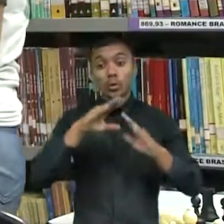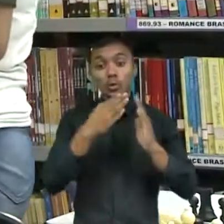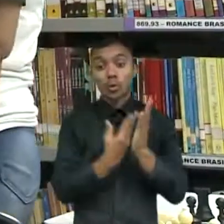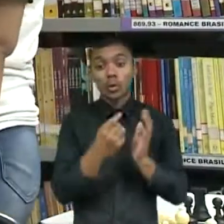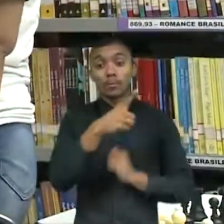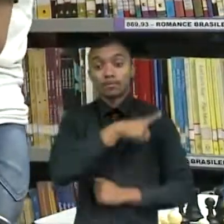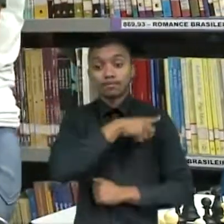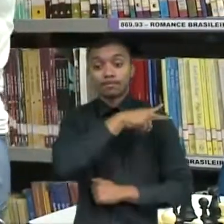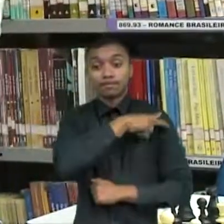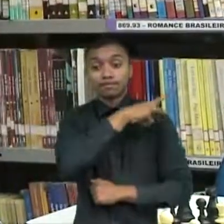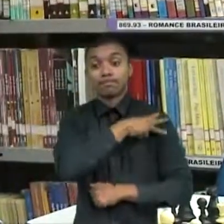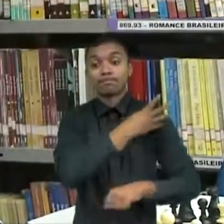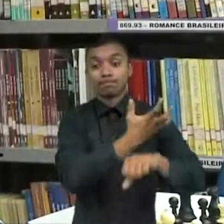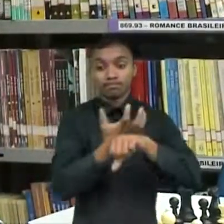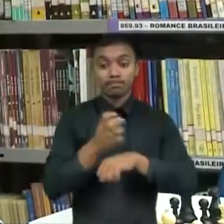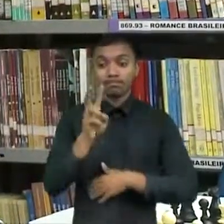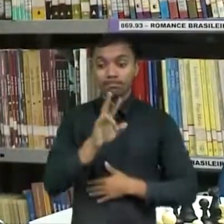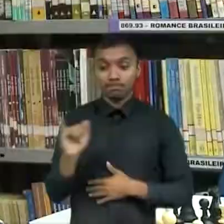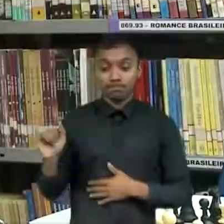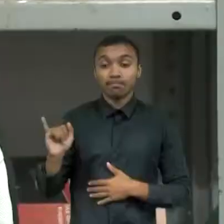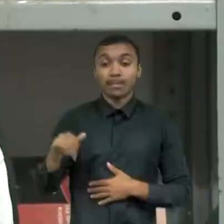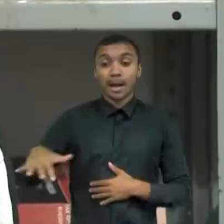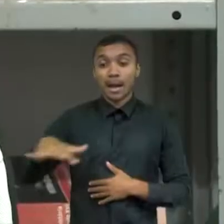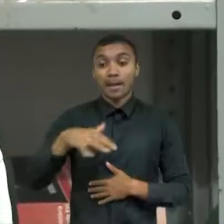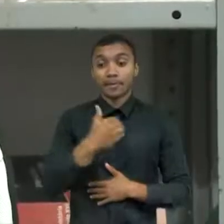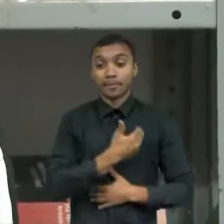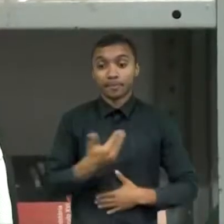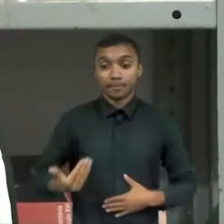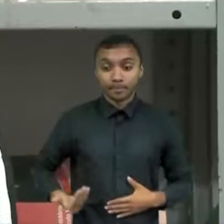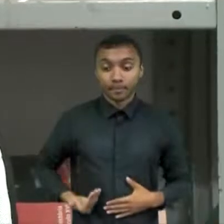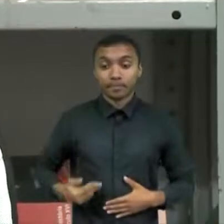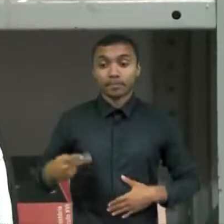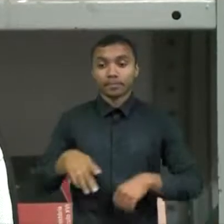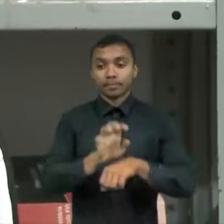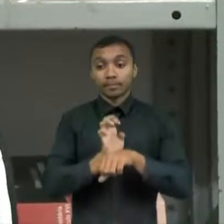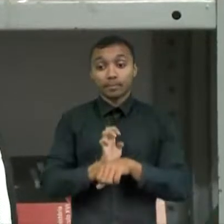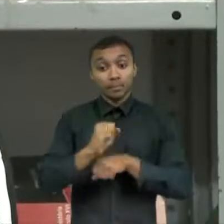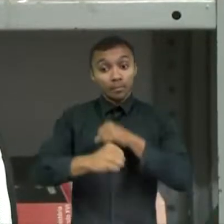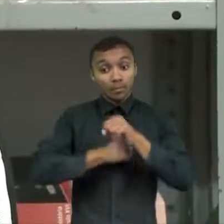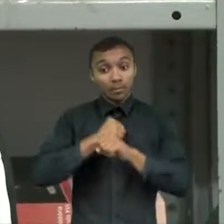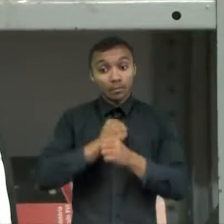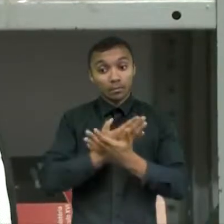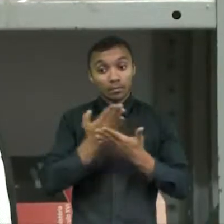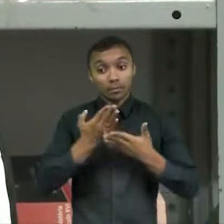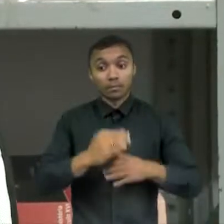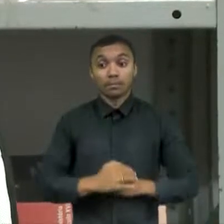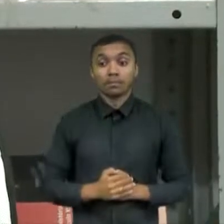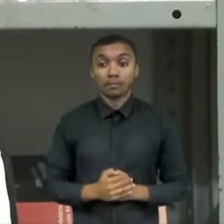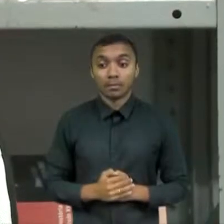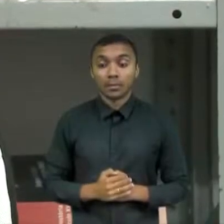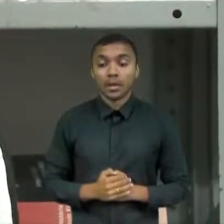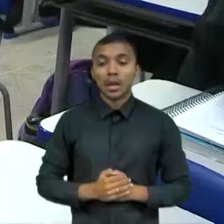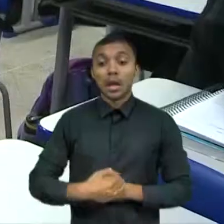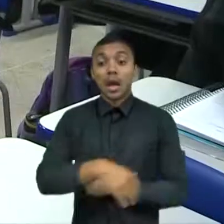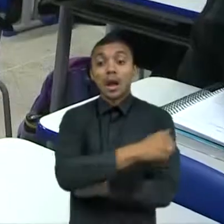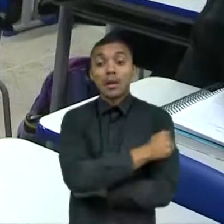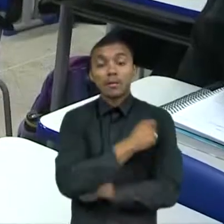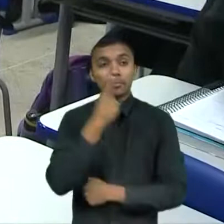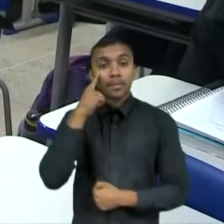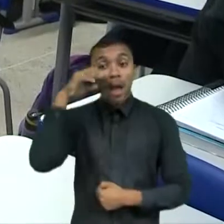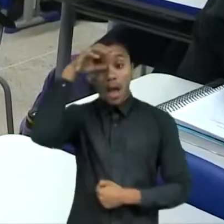ensino médio das escolas públicas do Estado a partir do próximo ano. Os estudantes vão conhecer o conteúdo